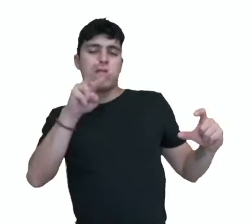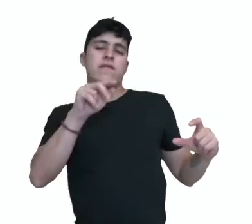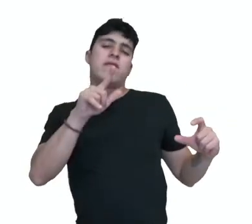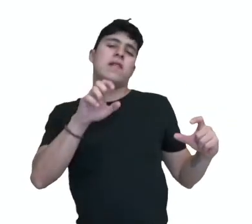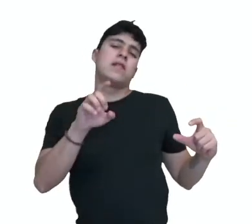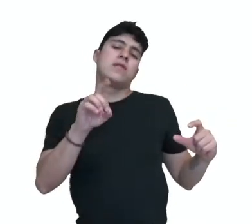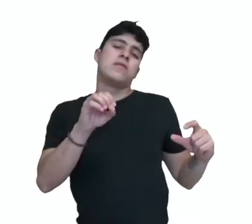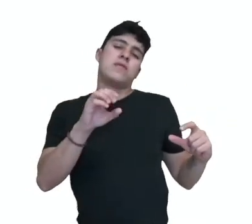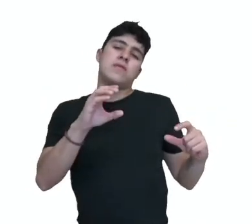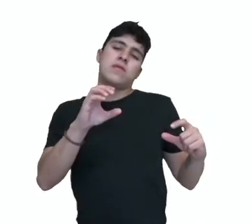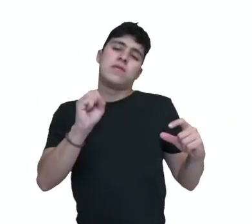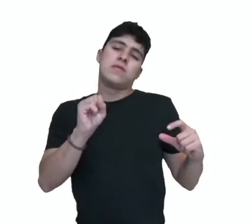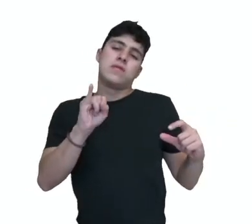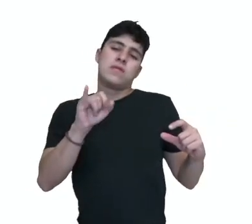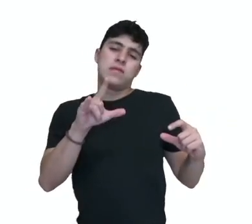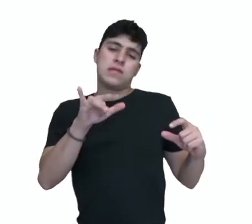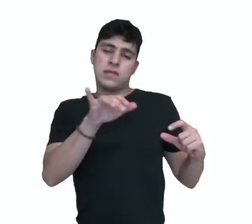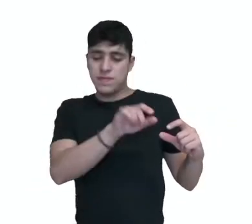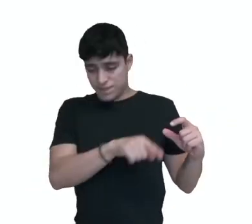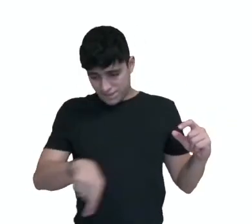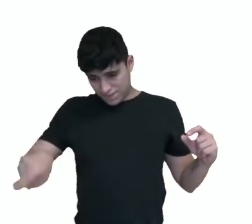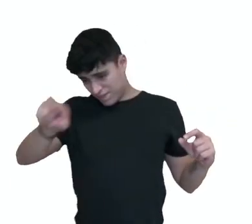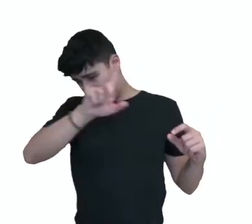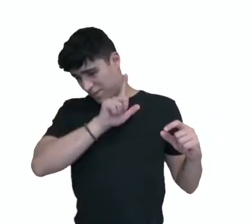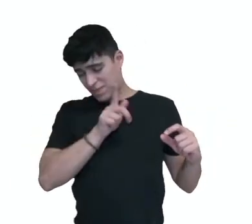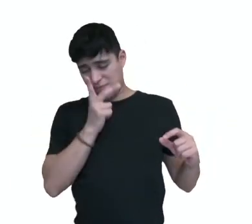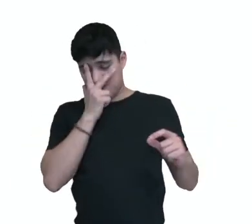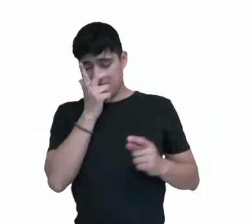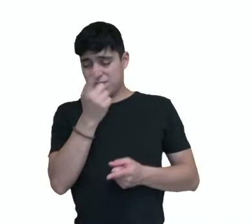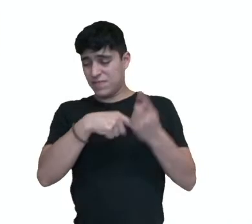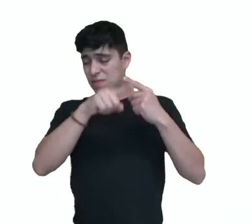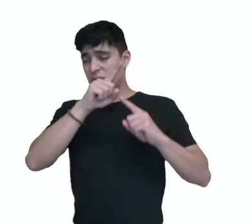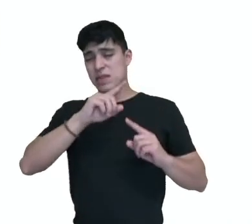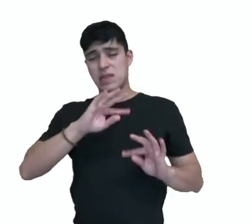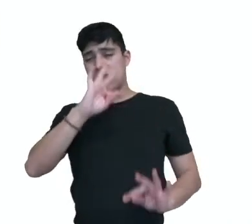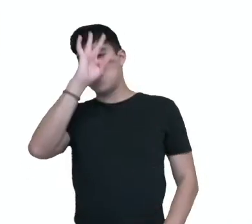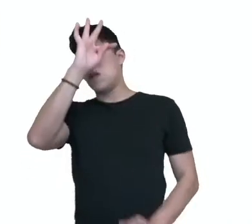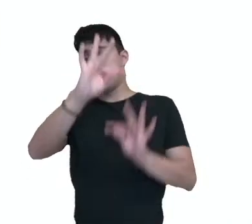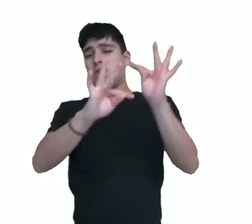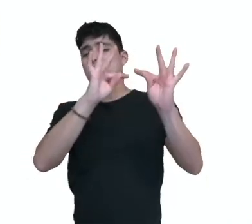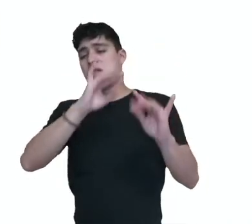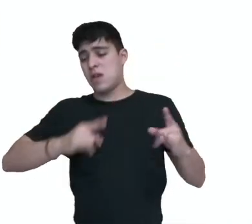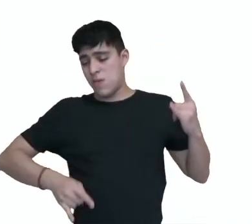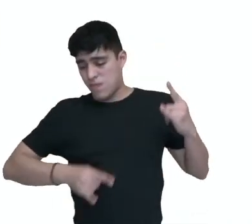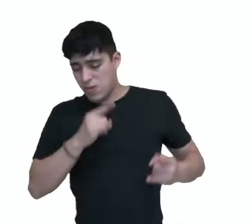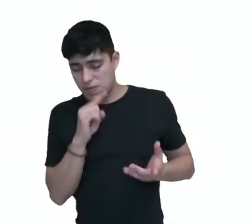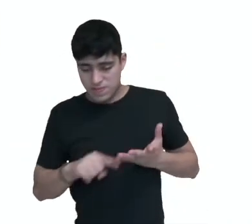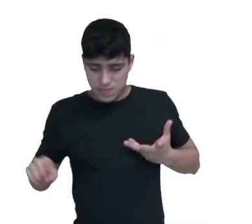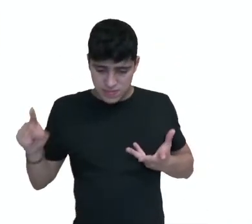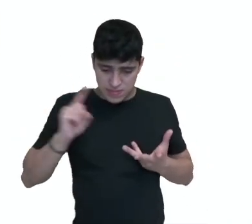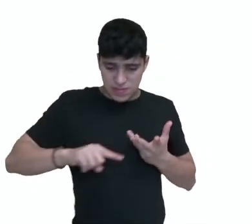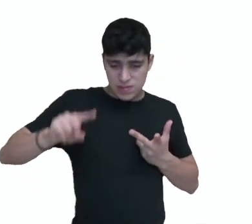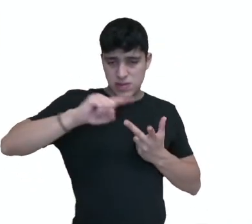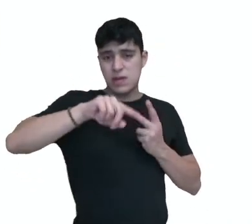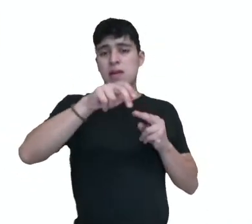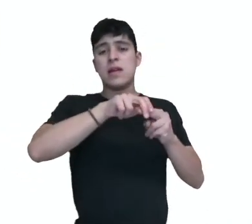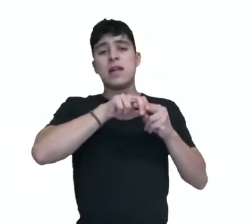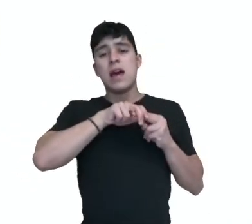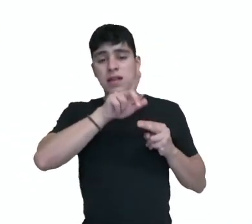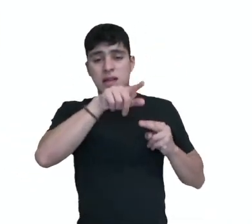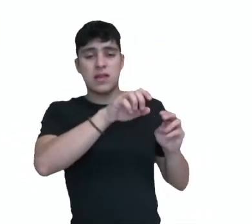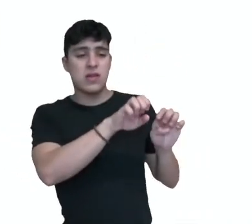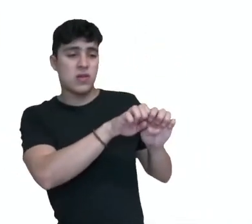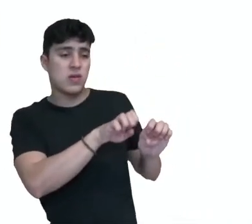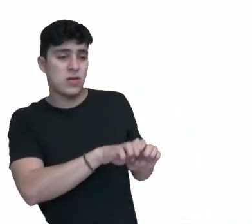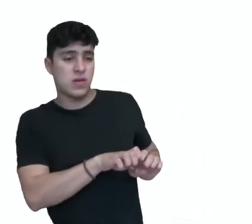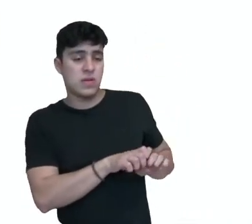eletroeletrônica, robótica e informática teve um grande estupim. Baseado principalmente na estrutura das universidades,